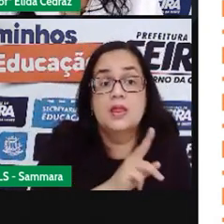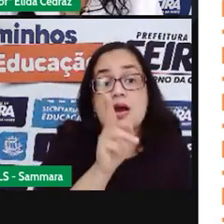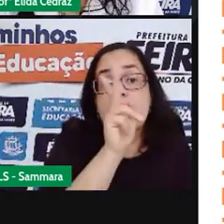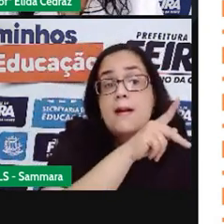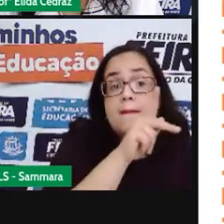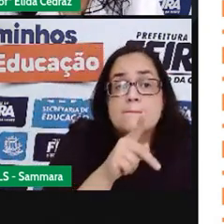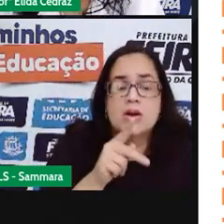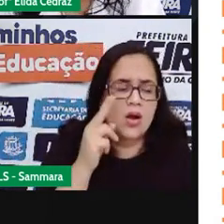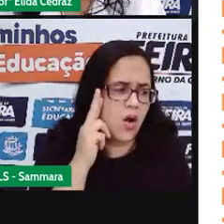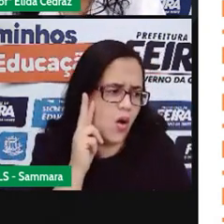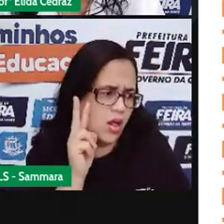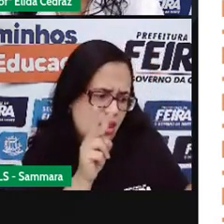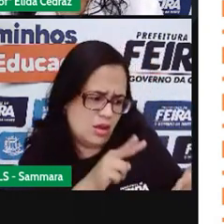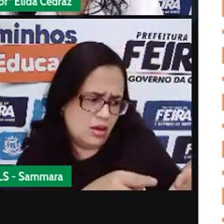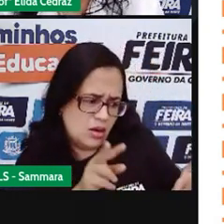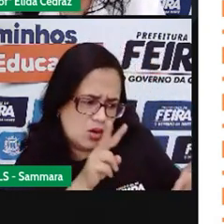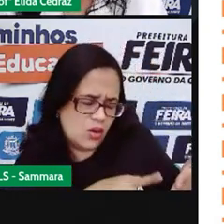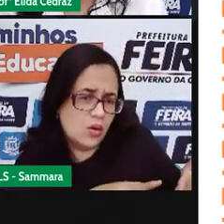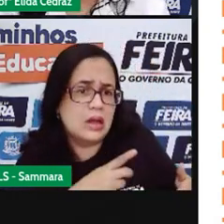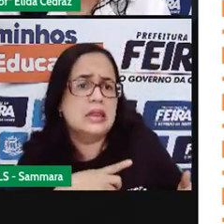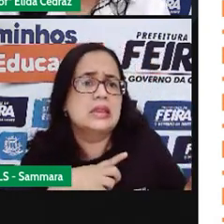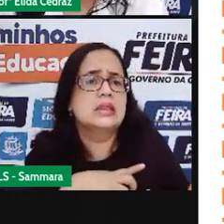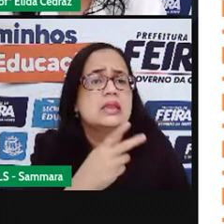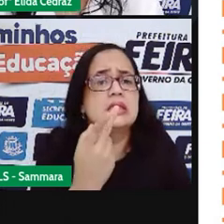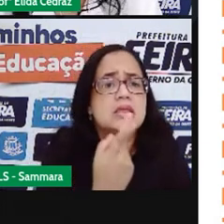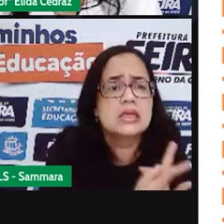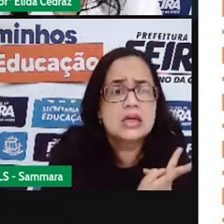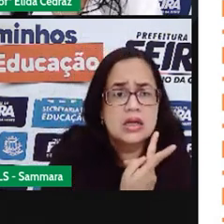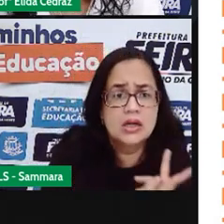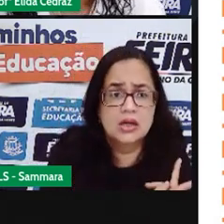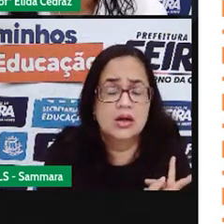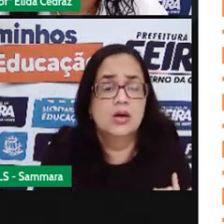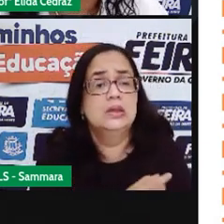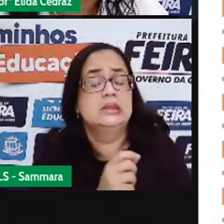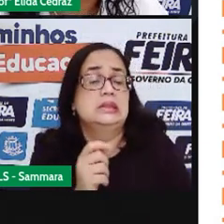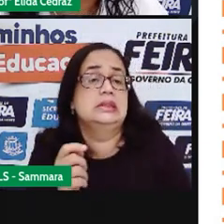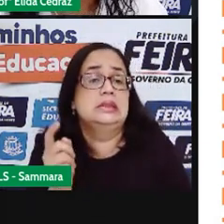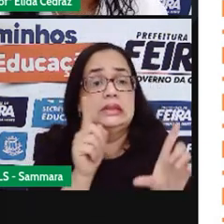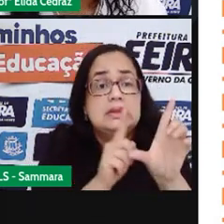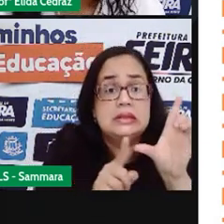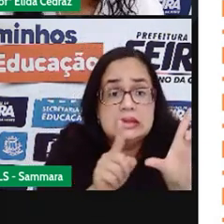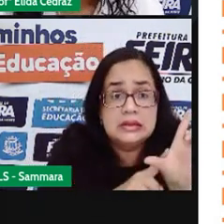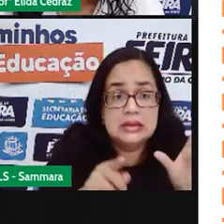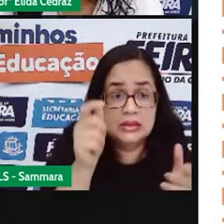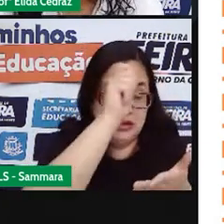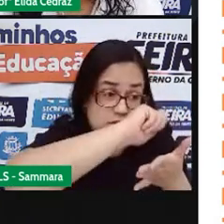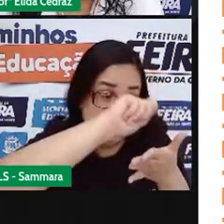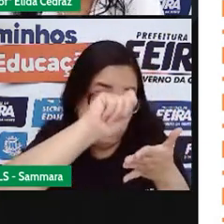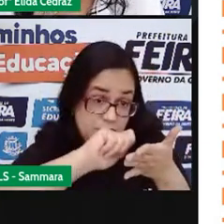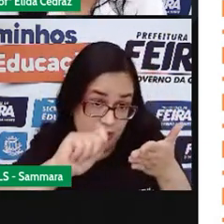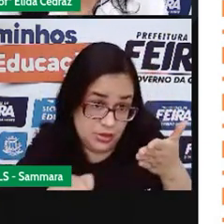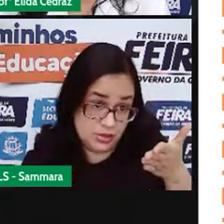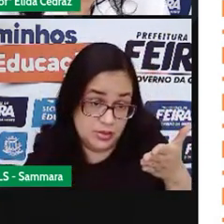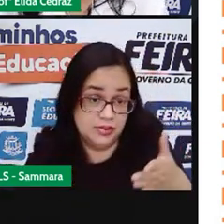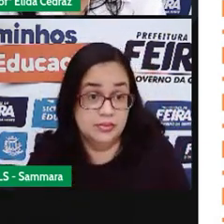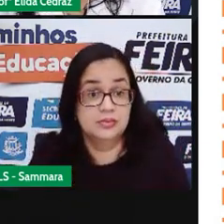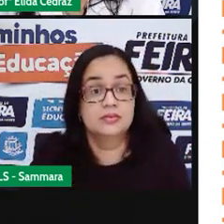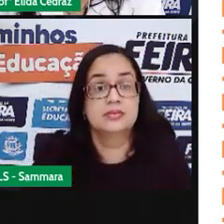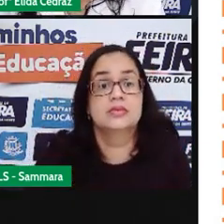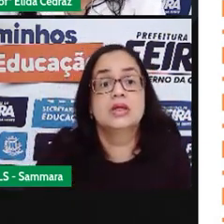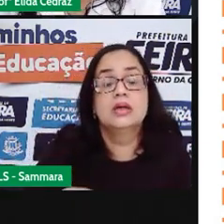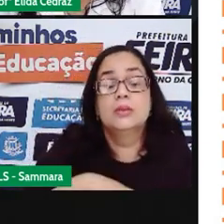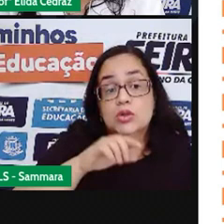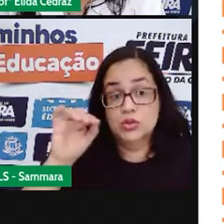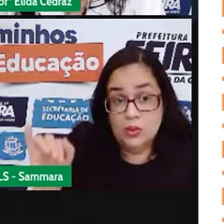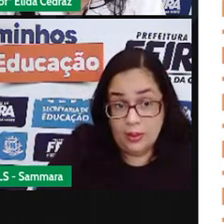banca. Olhar e observar onde tem os erros ortográficos. Que são os erros de escrita. E isso é muito